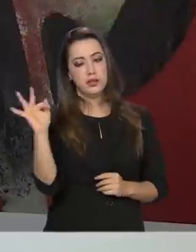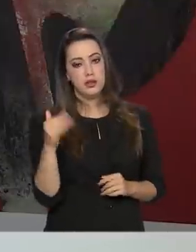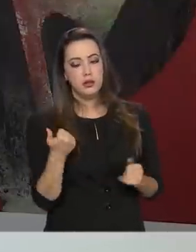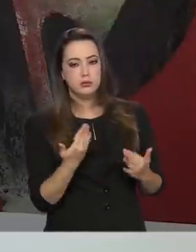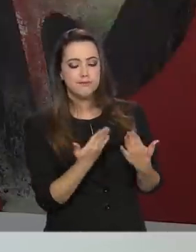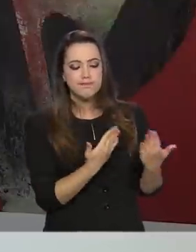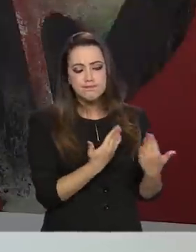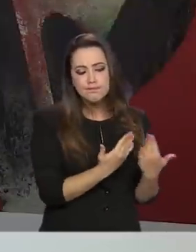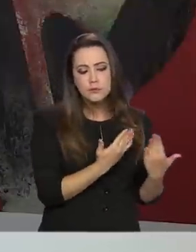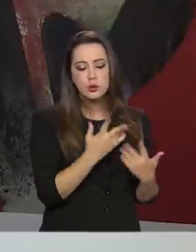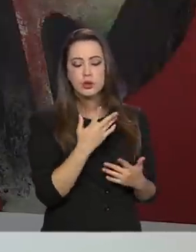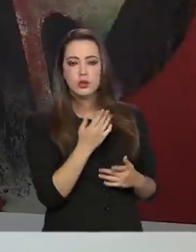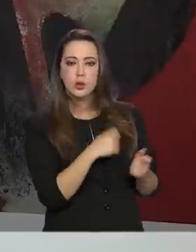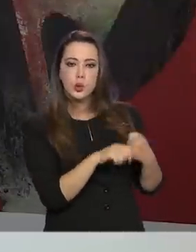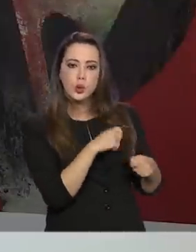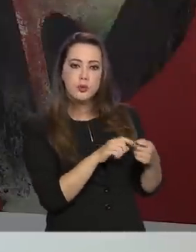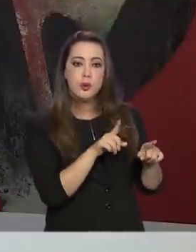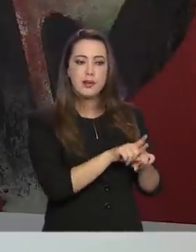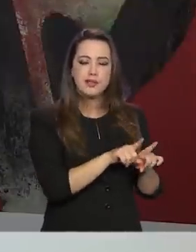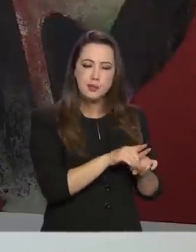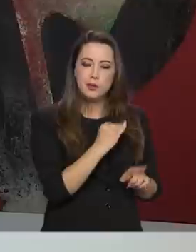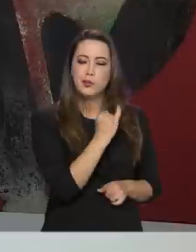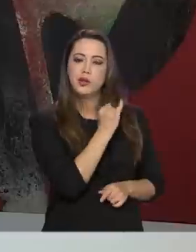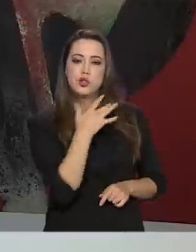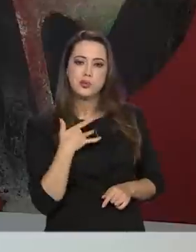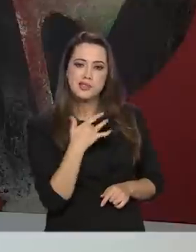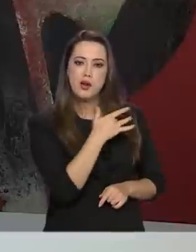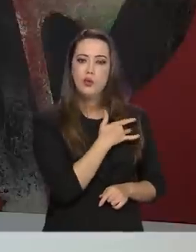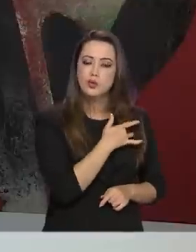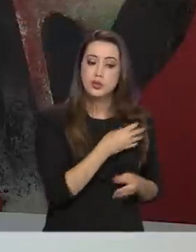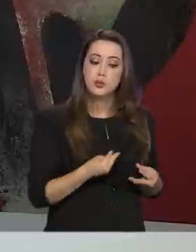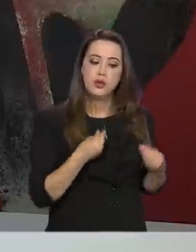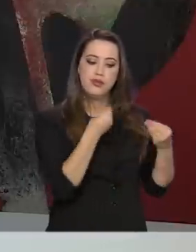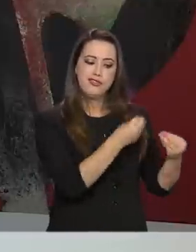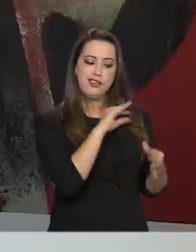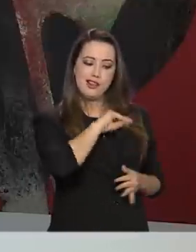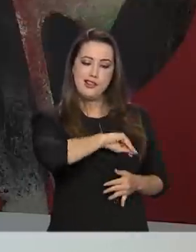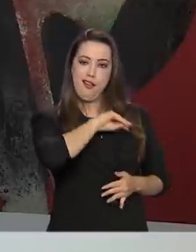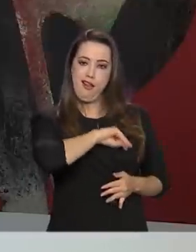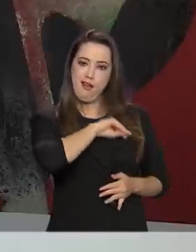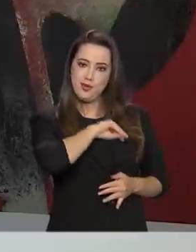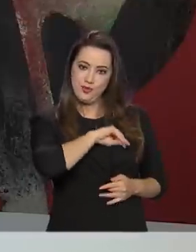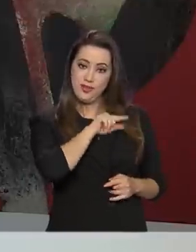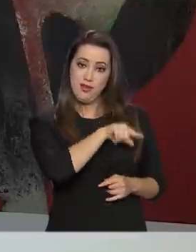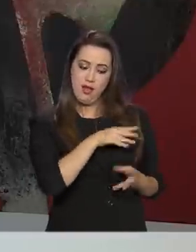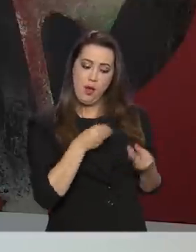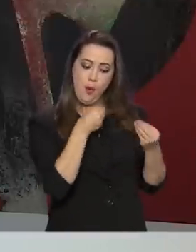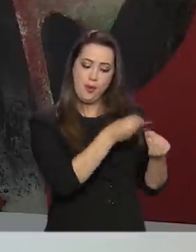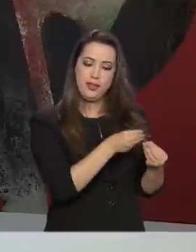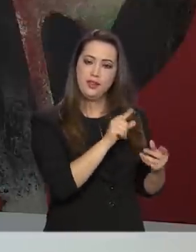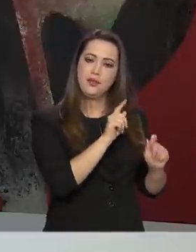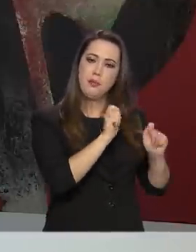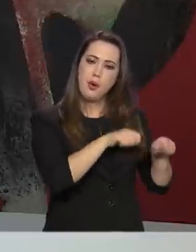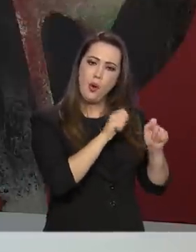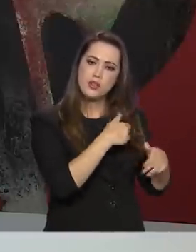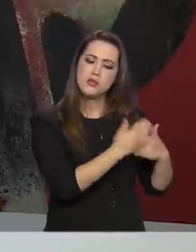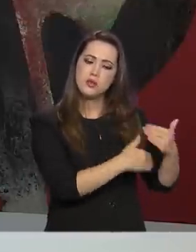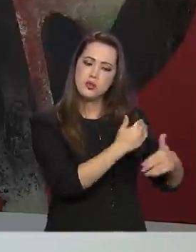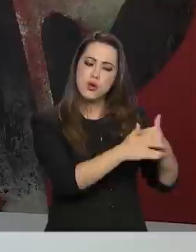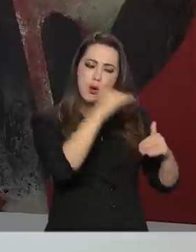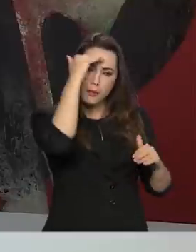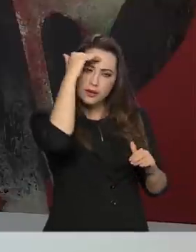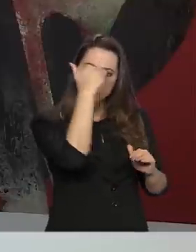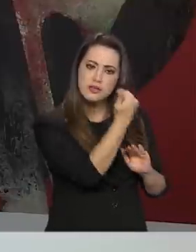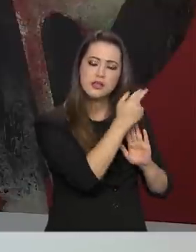disso, mas tem um impacto de saúde também. Garantir a renda dessas pessoas é garantir que elas possam continuar obedecendo